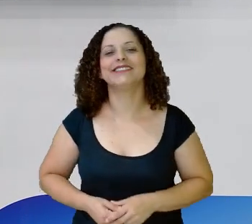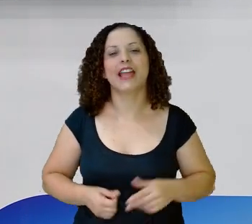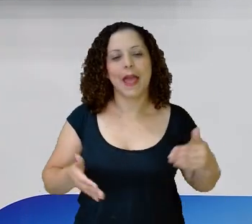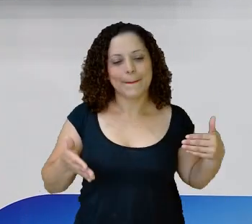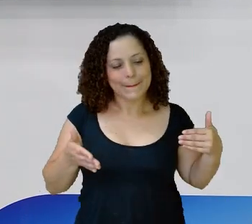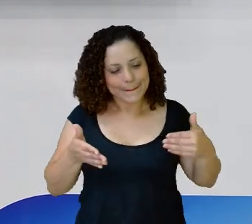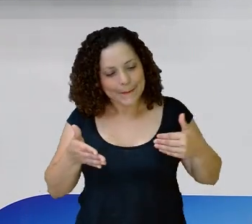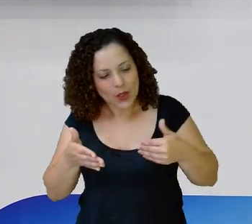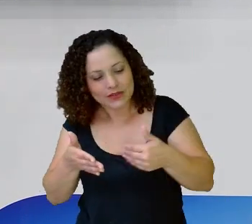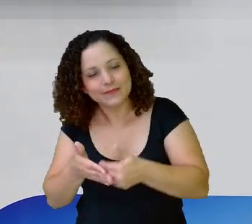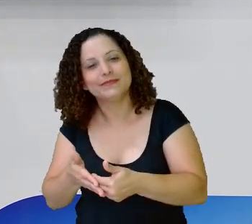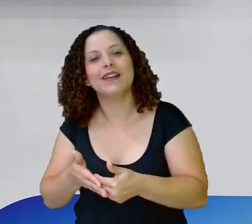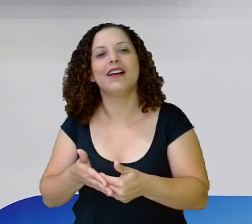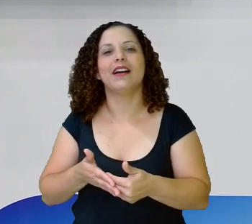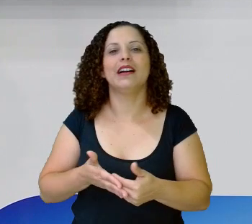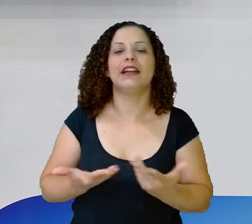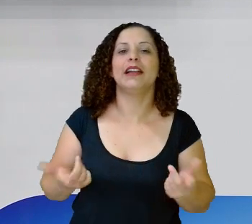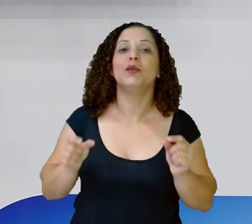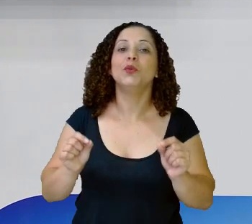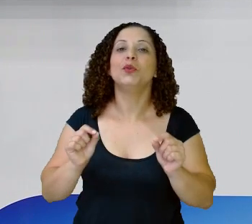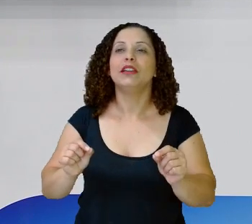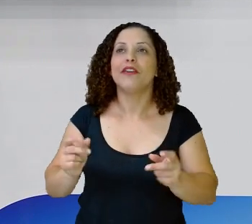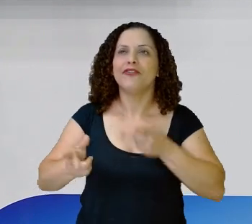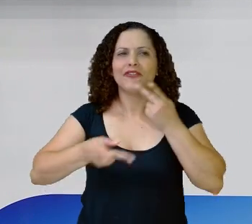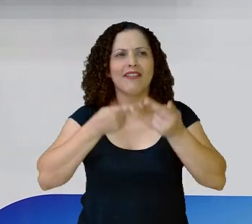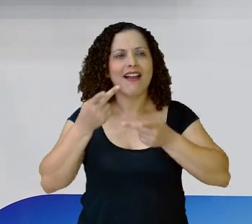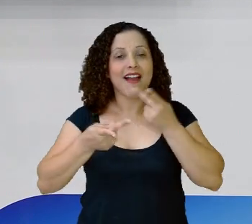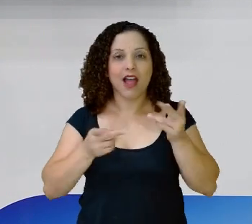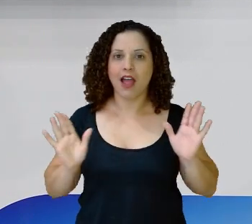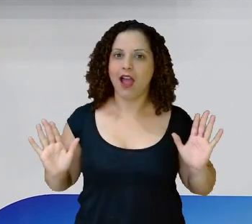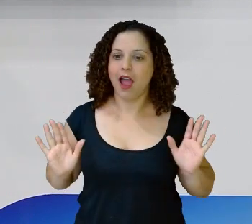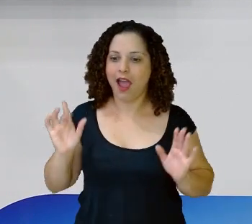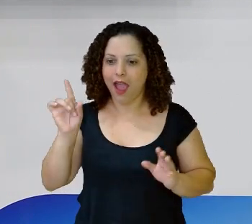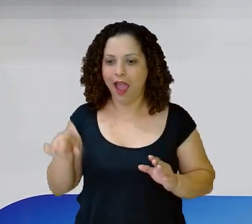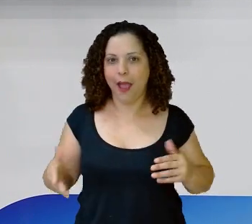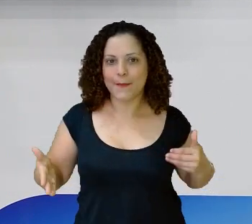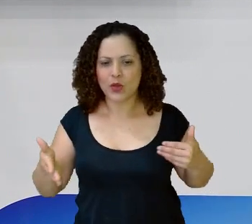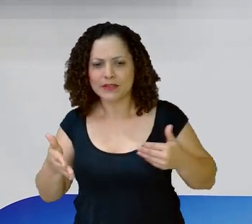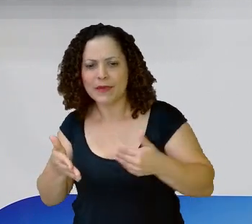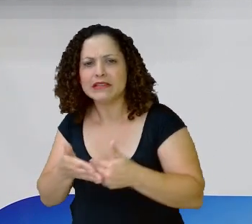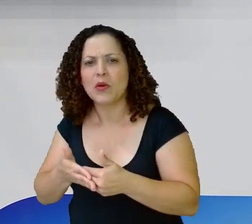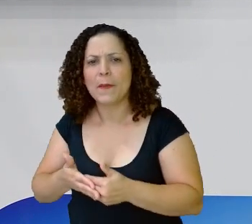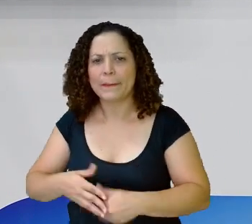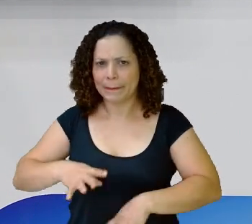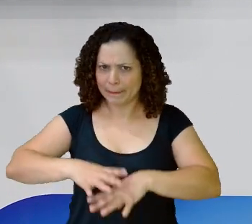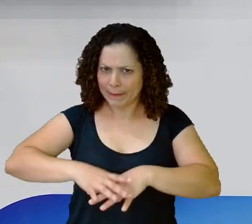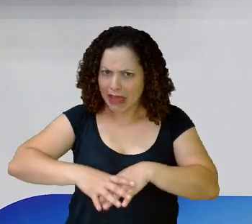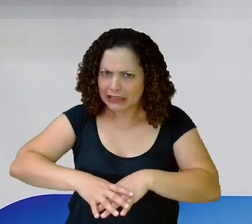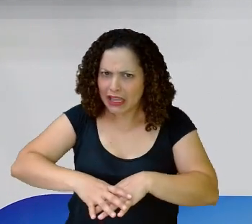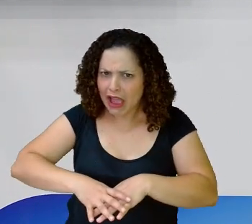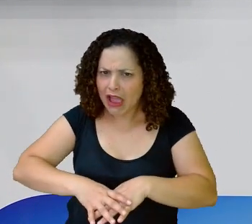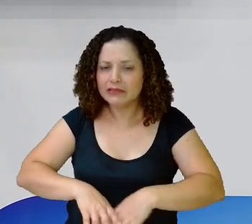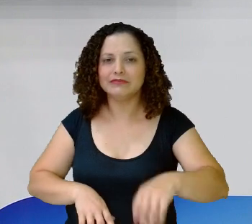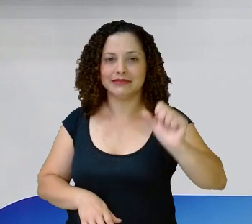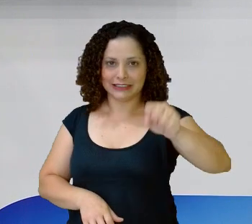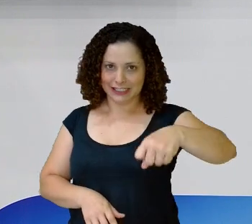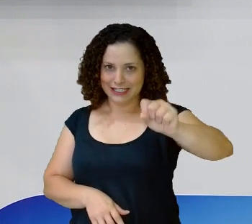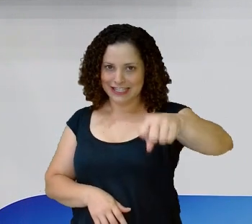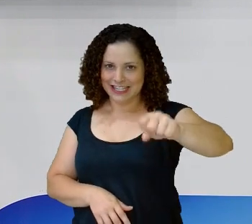aproximação! E você pode dizer, e professora Márcia, aproximação em matemática? Sim, gente!